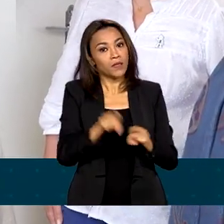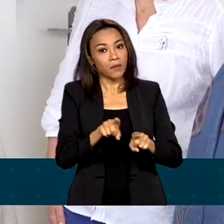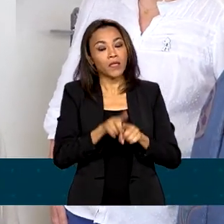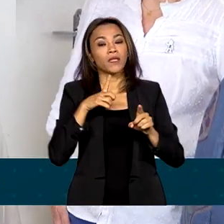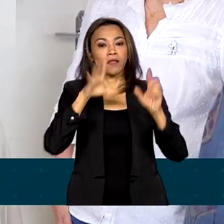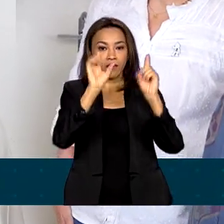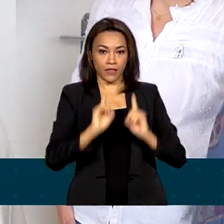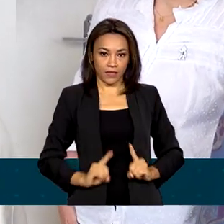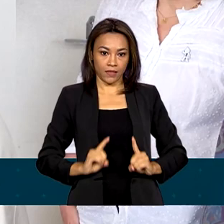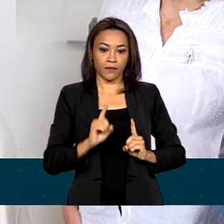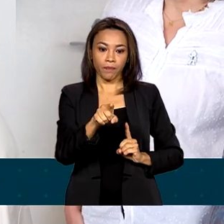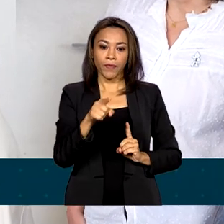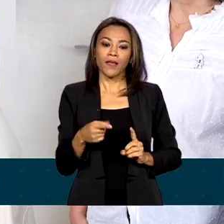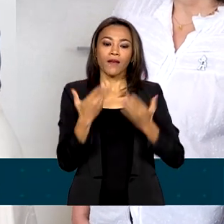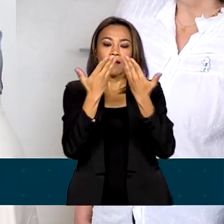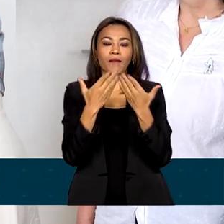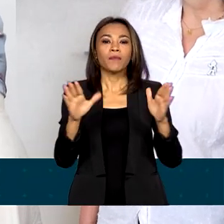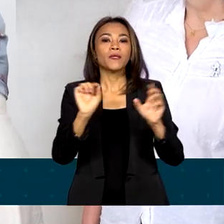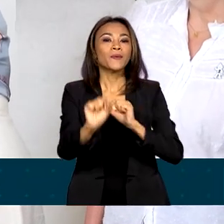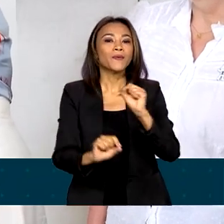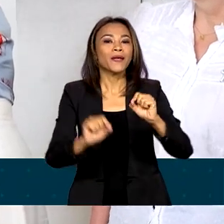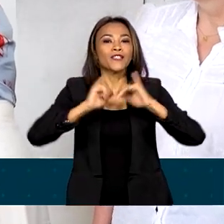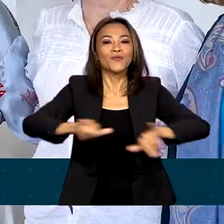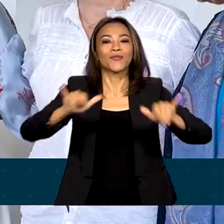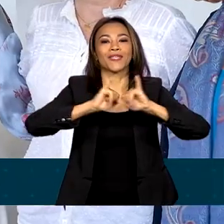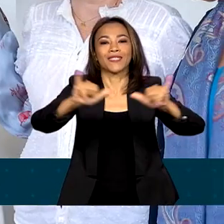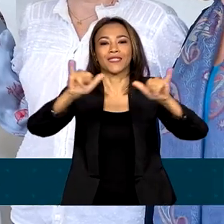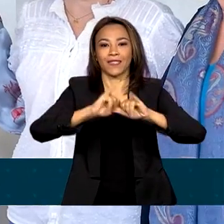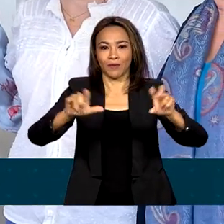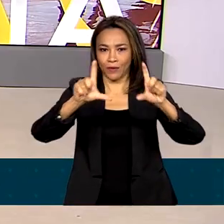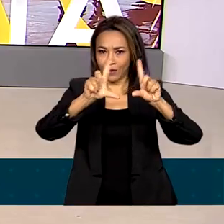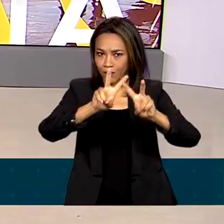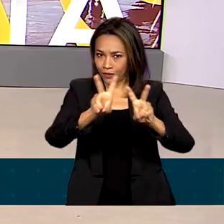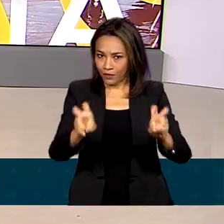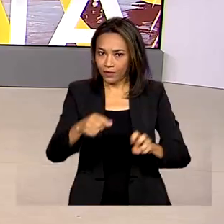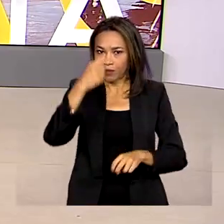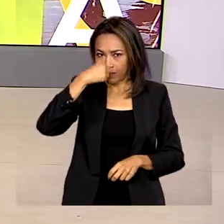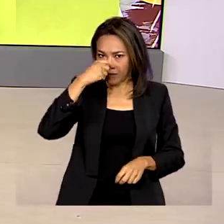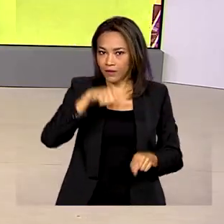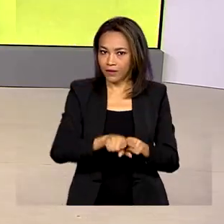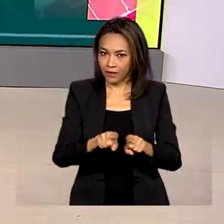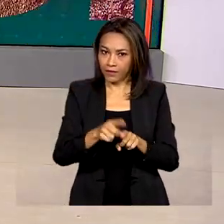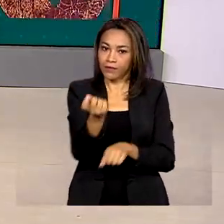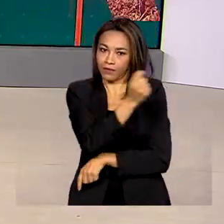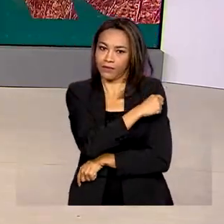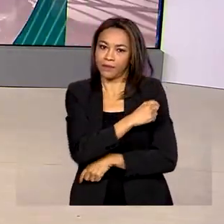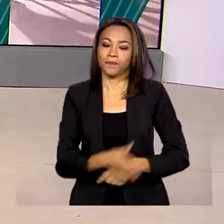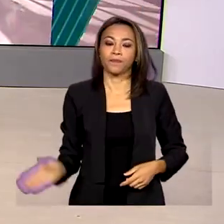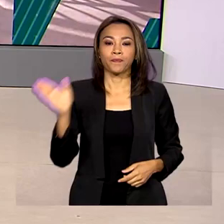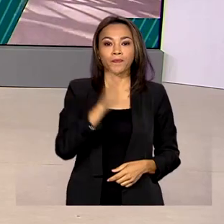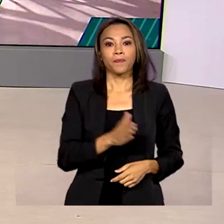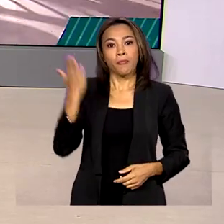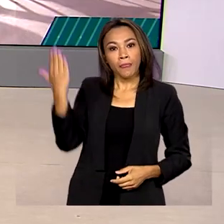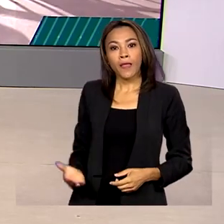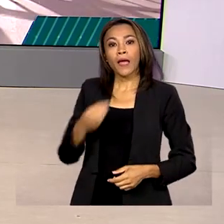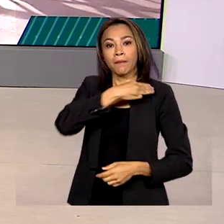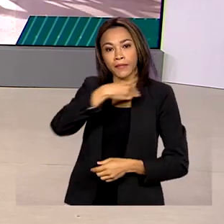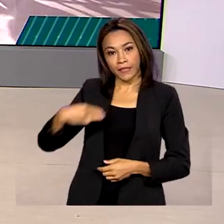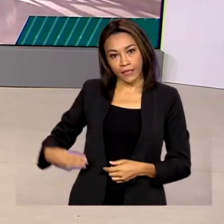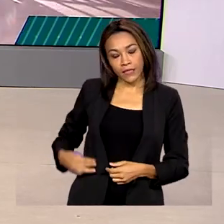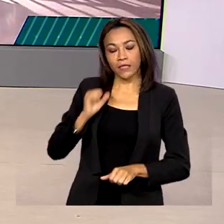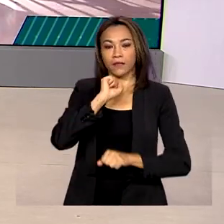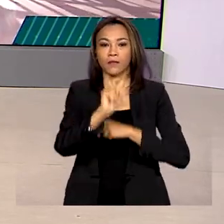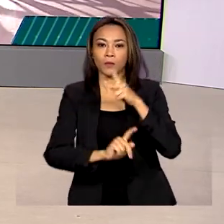abril, está prevista a intensificação na campanha de influenza. A ministra dos Povos Indígenas, Sônia